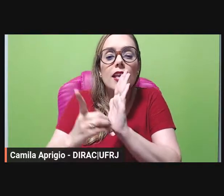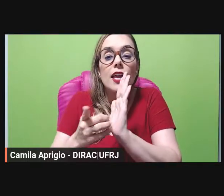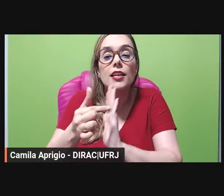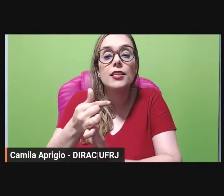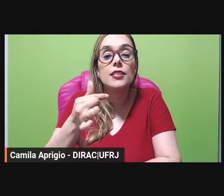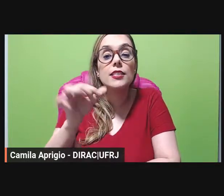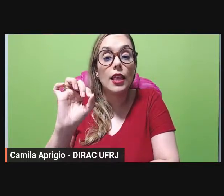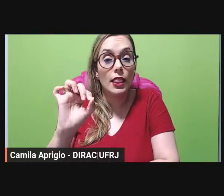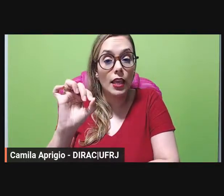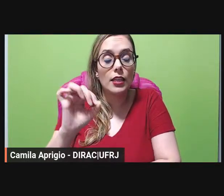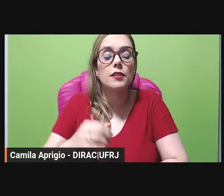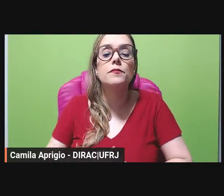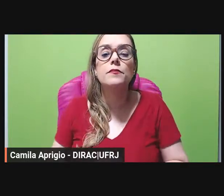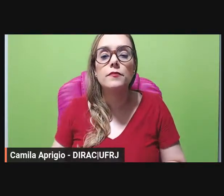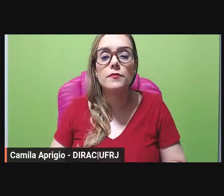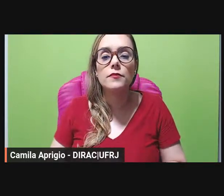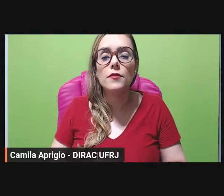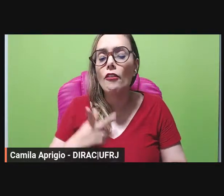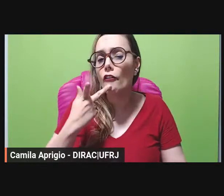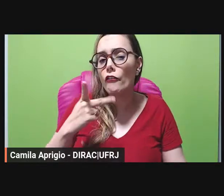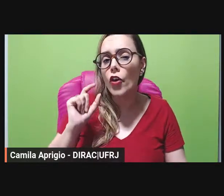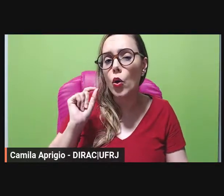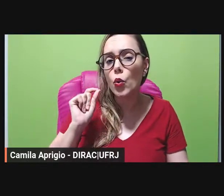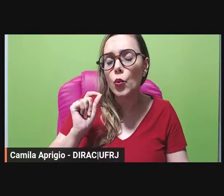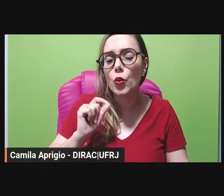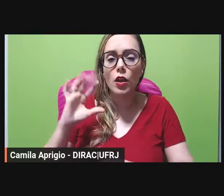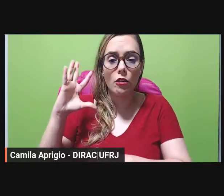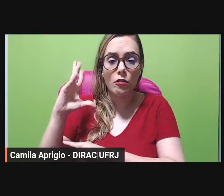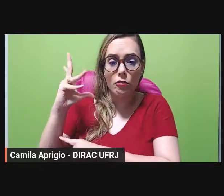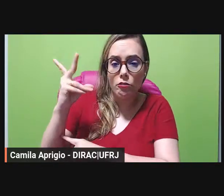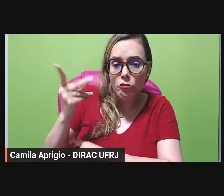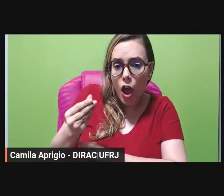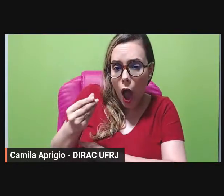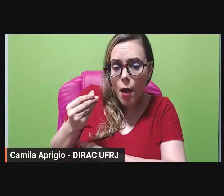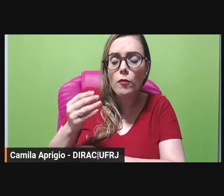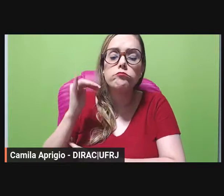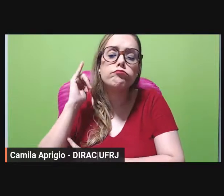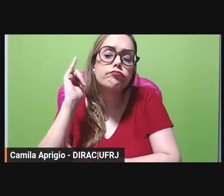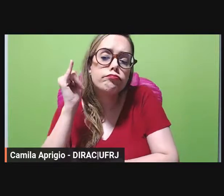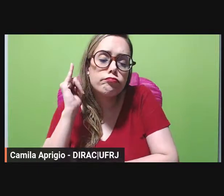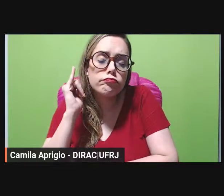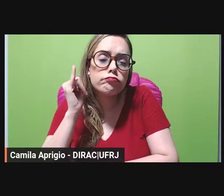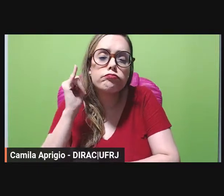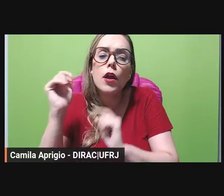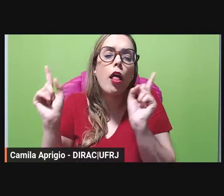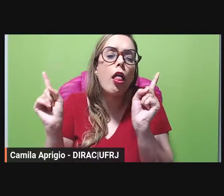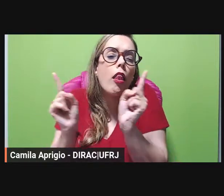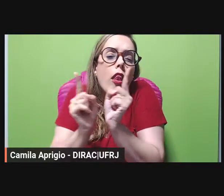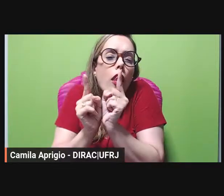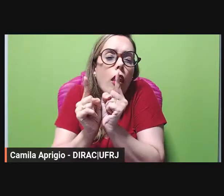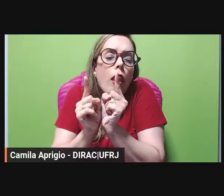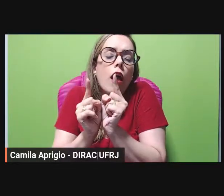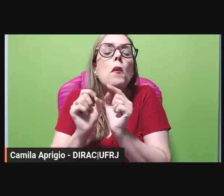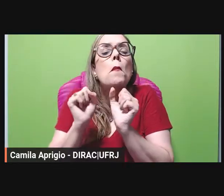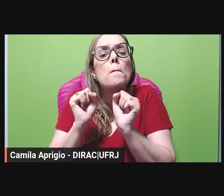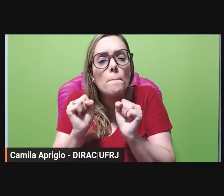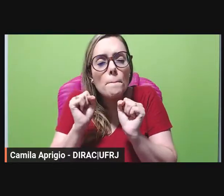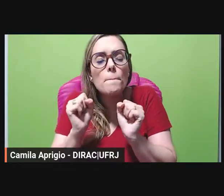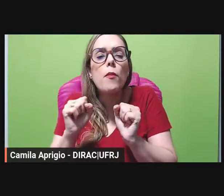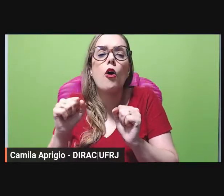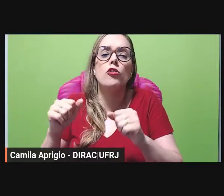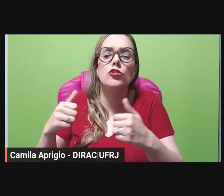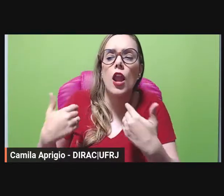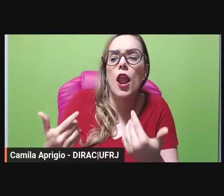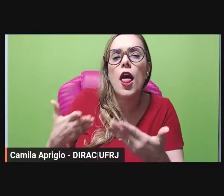a fábula é uma narração breve em prosa ou em verso cujos personagens são via de